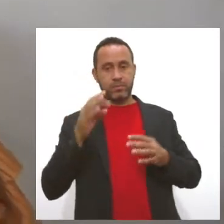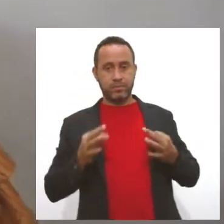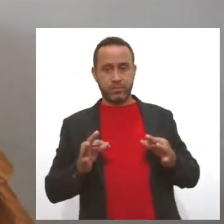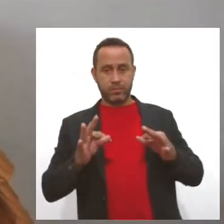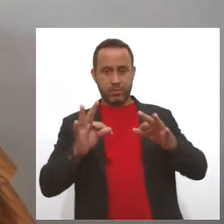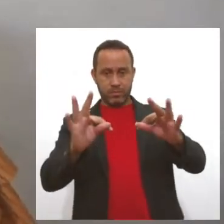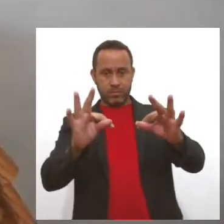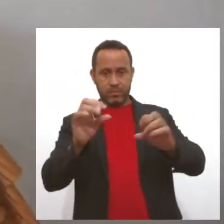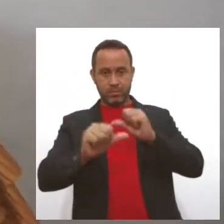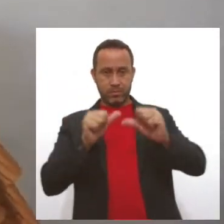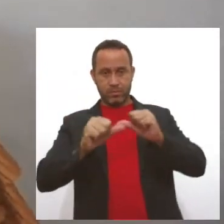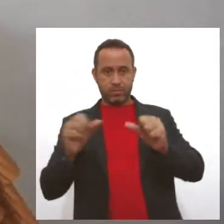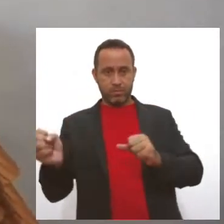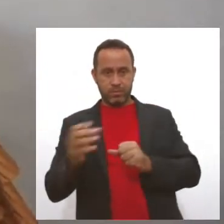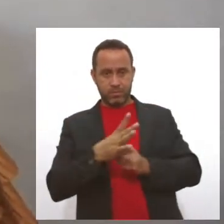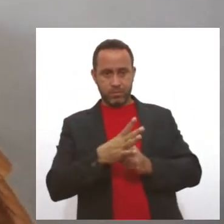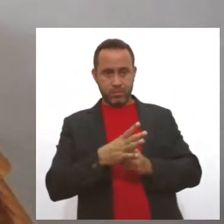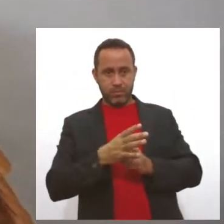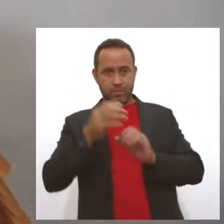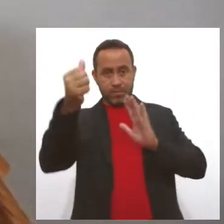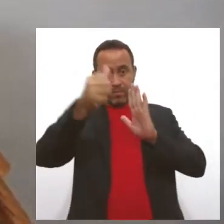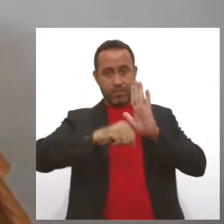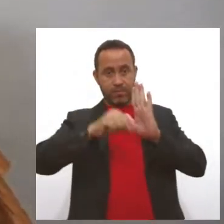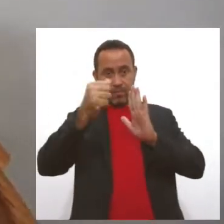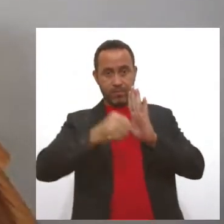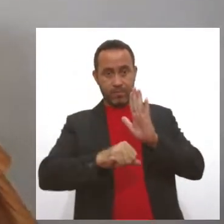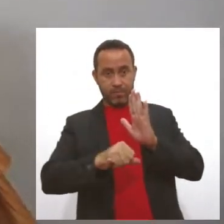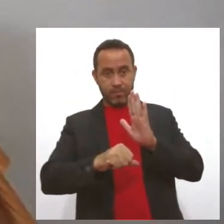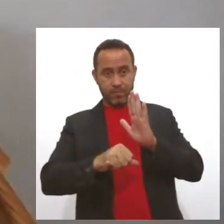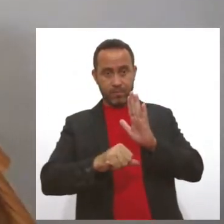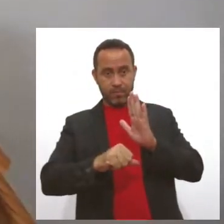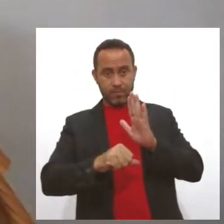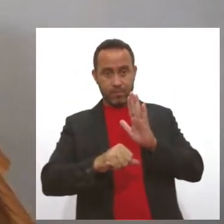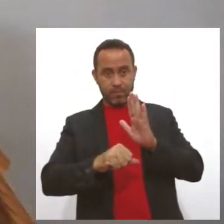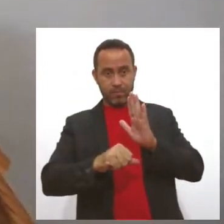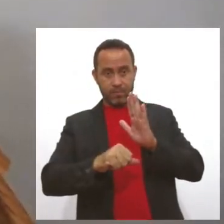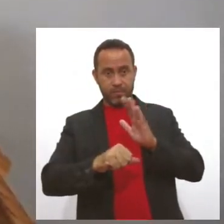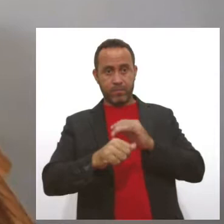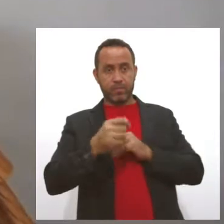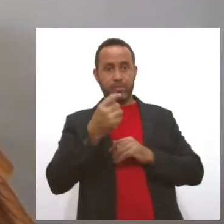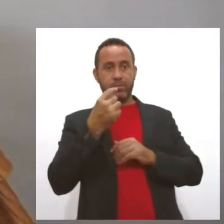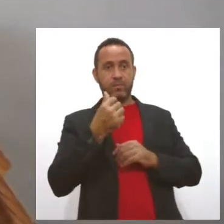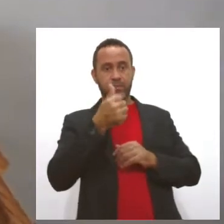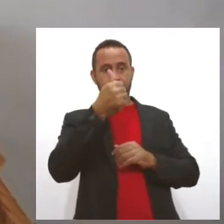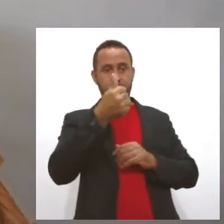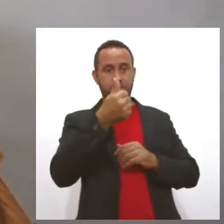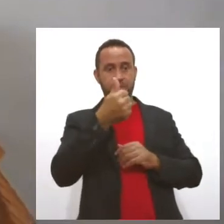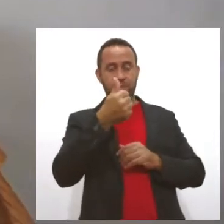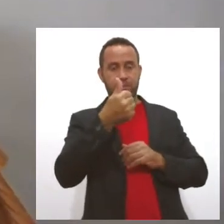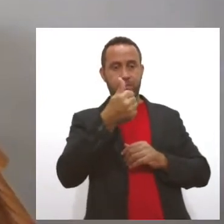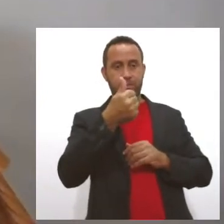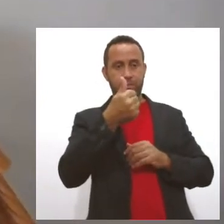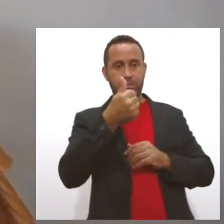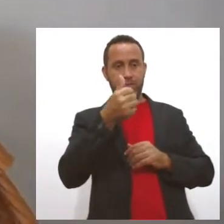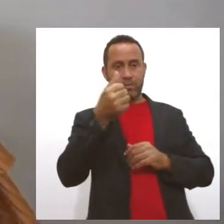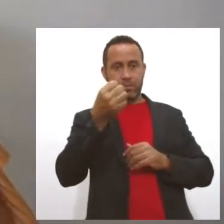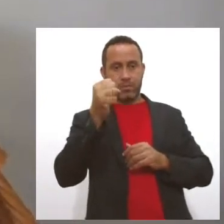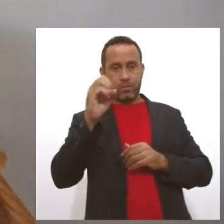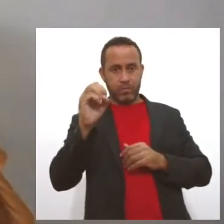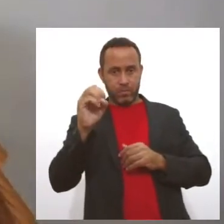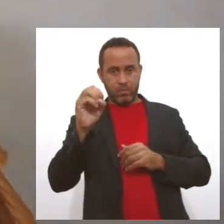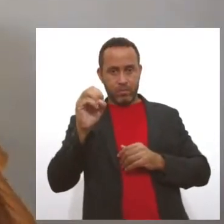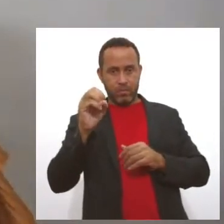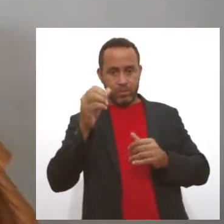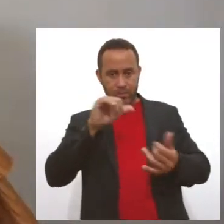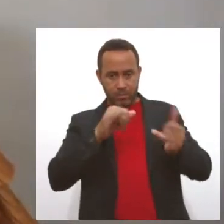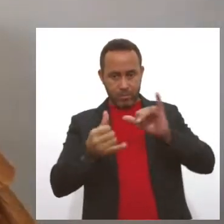Inovação, sequenciaram apenas, viu, Valquia? 180 genomas do novo coronavírus em amostra do